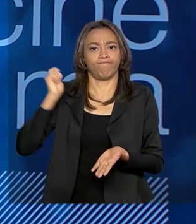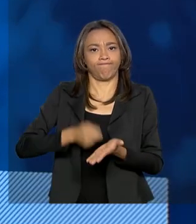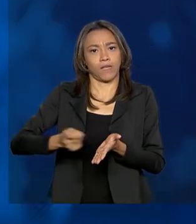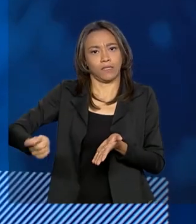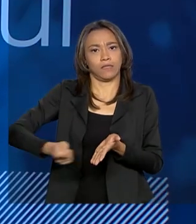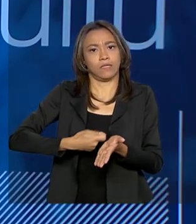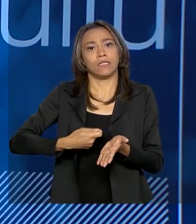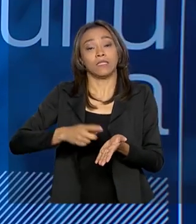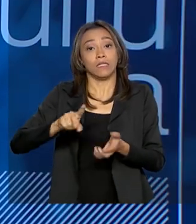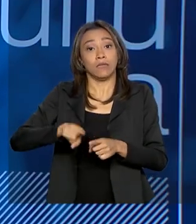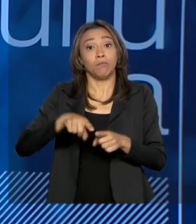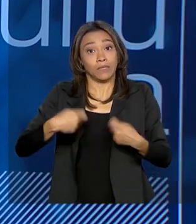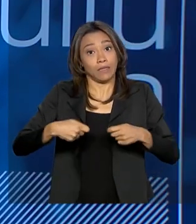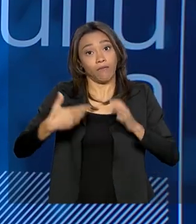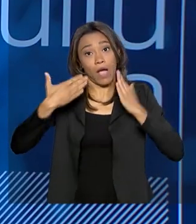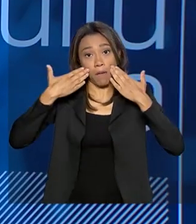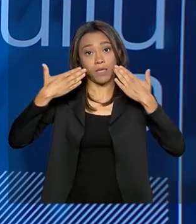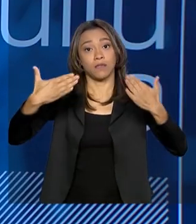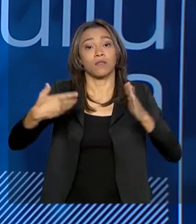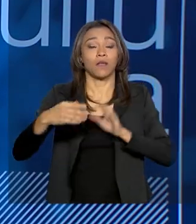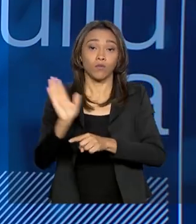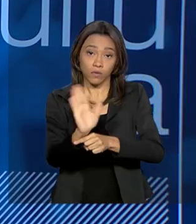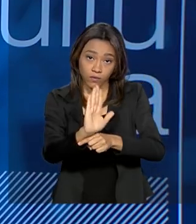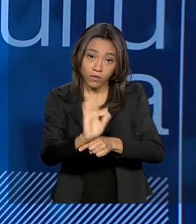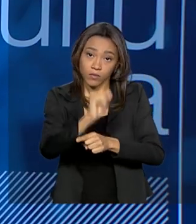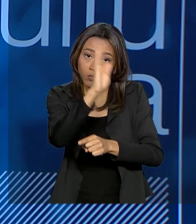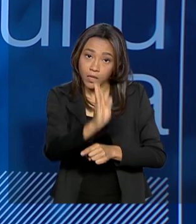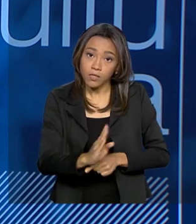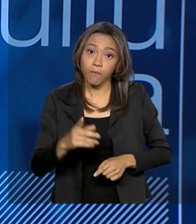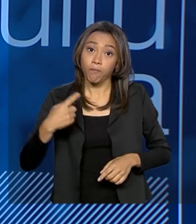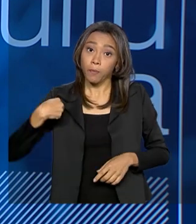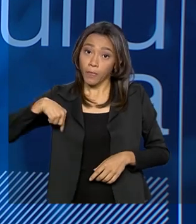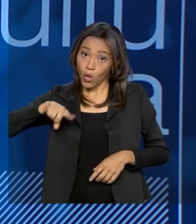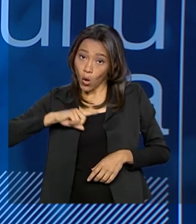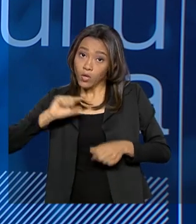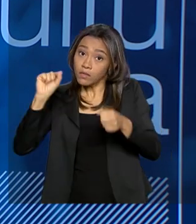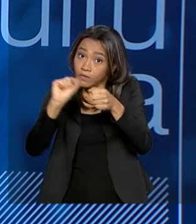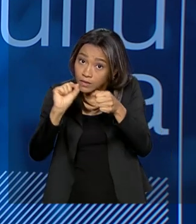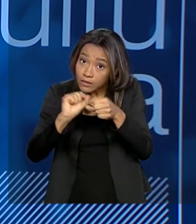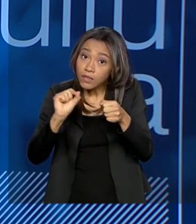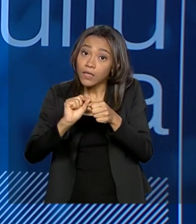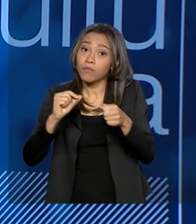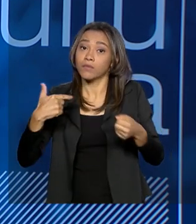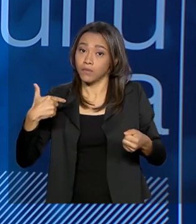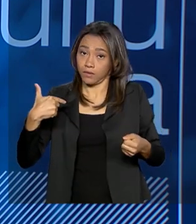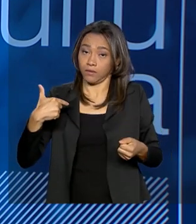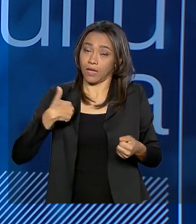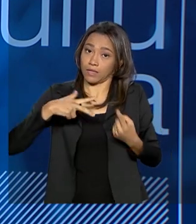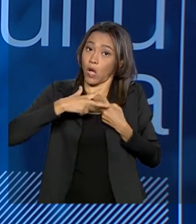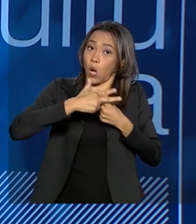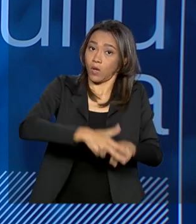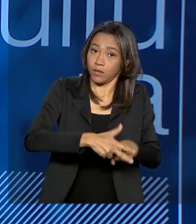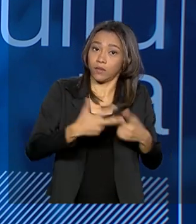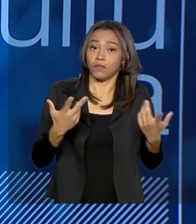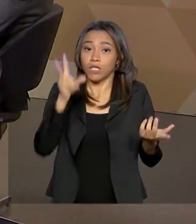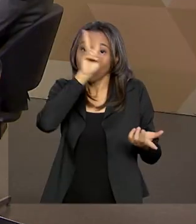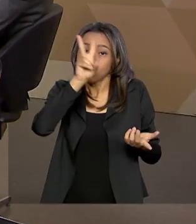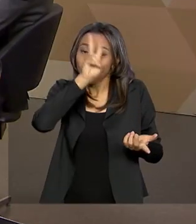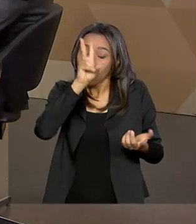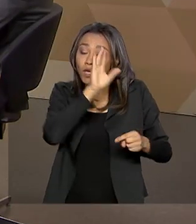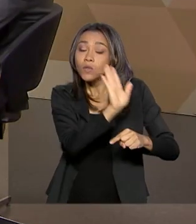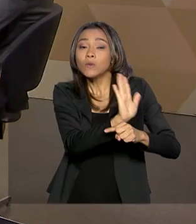exibição de filmes brasileiros. Nós fizemos a menor intervenção do Estado na história do cinema brasileiro.